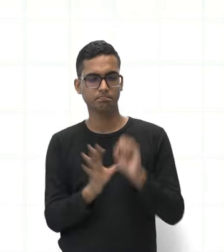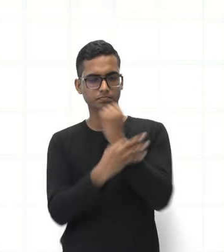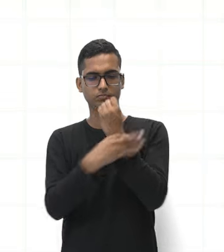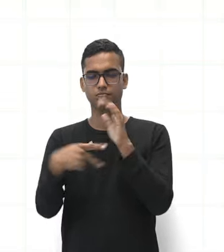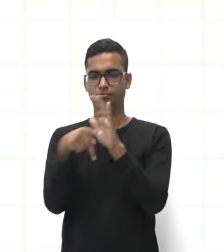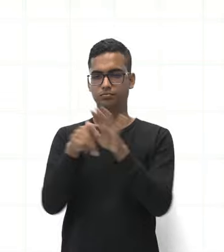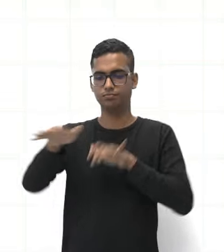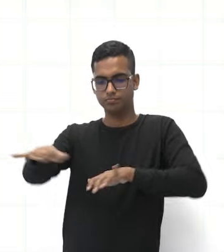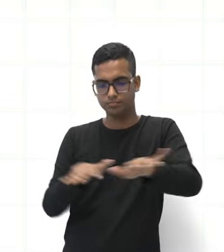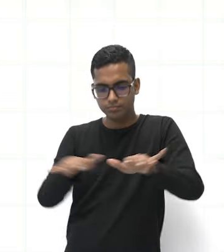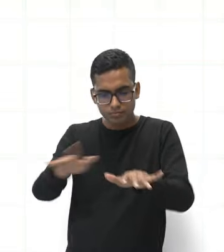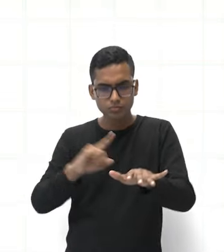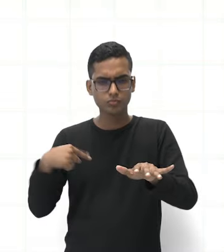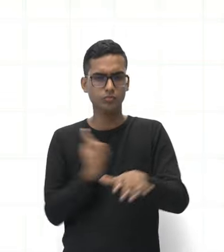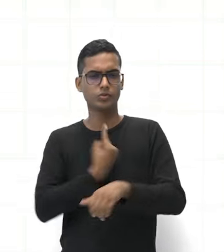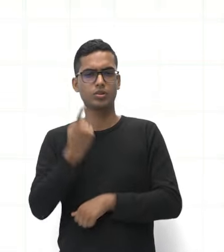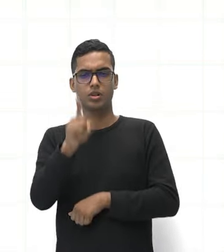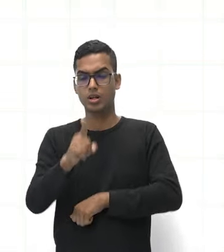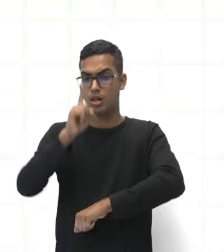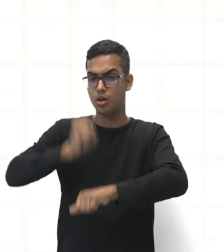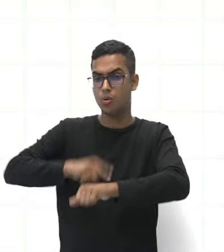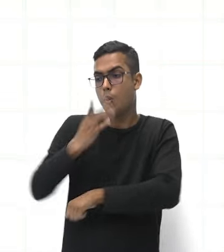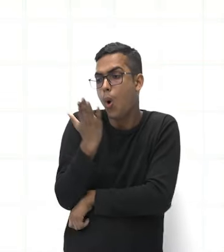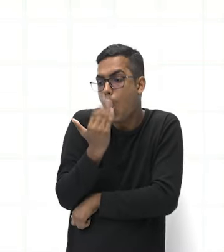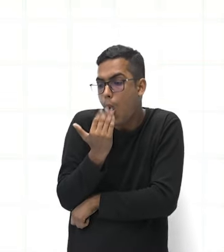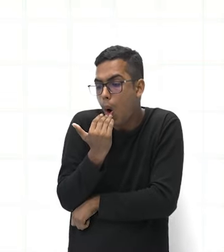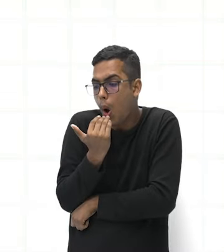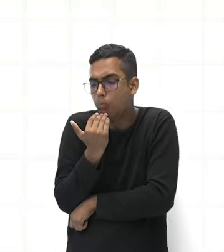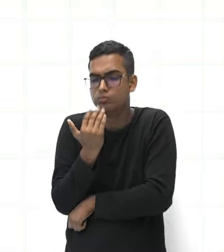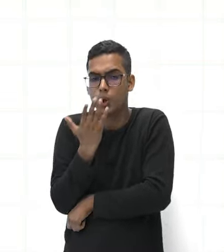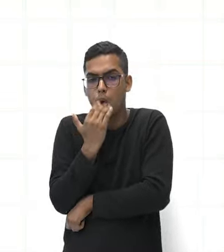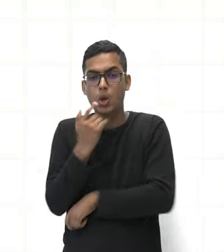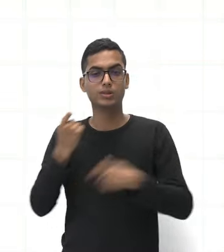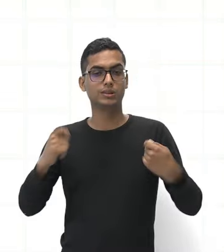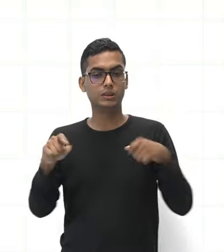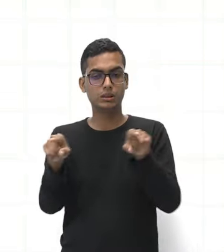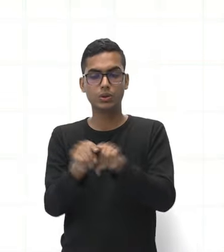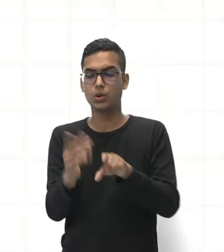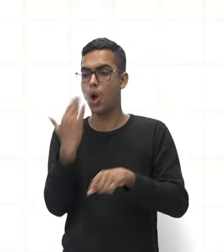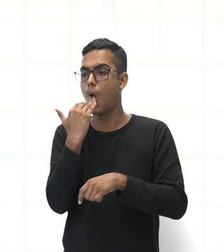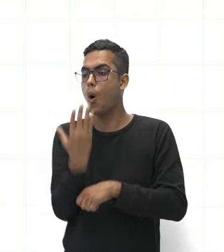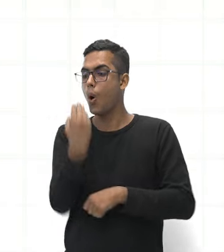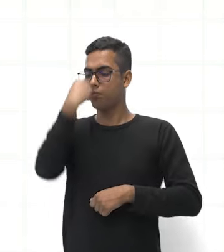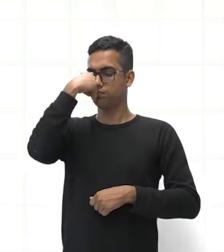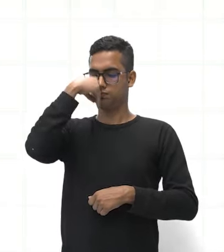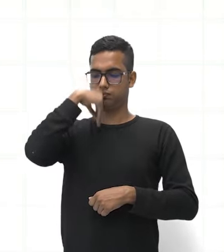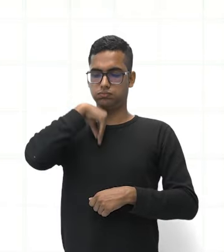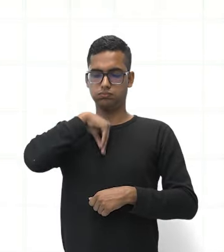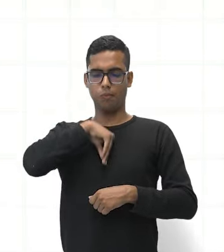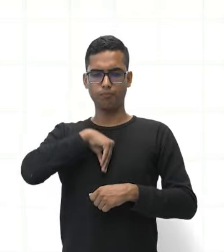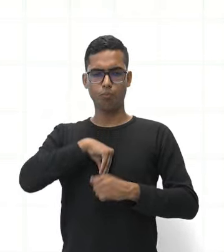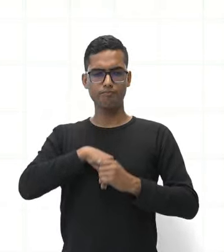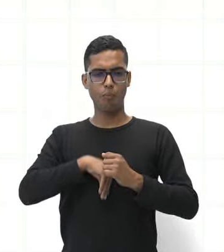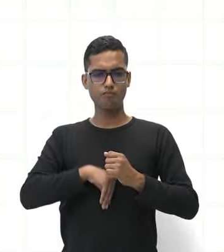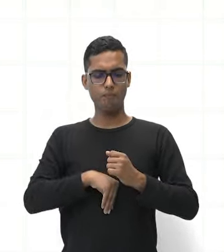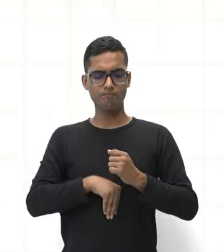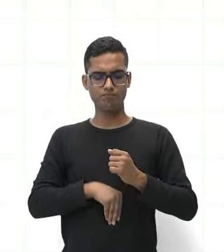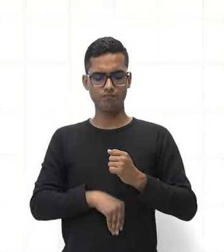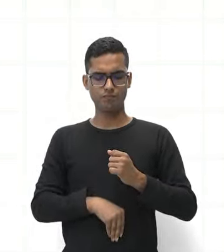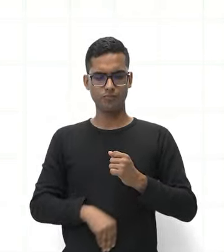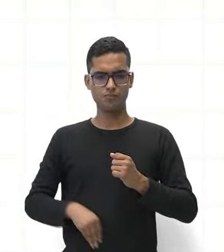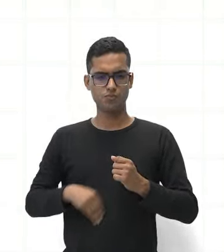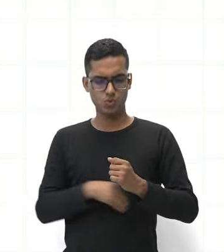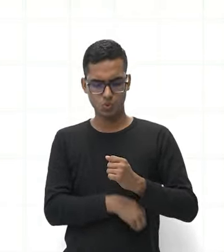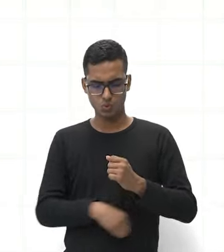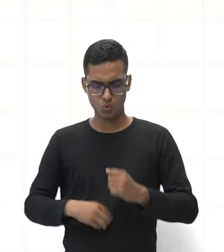você come, né, que tem o alimento, ele precisa se deslocar da sua boca até